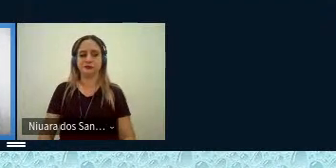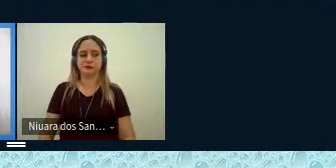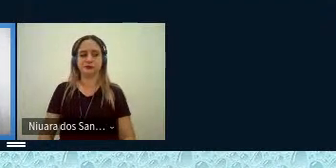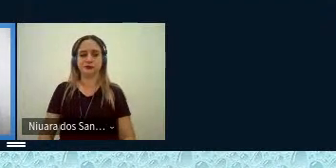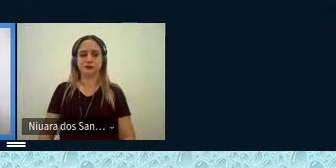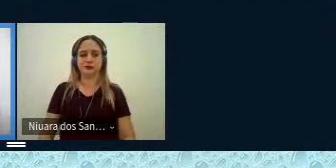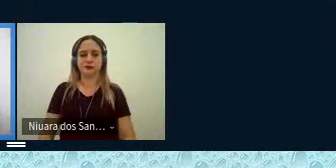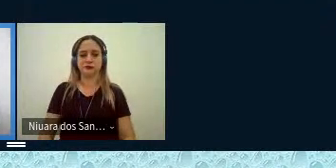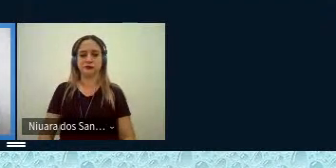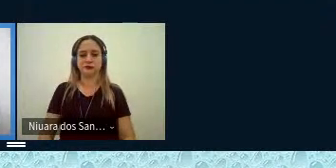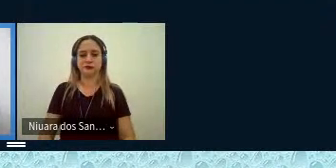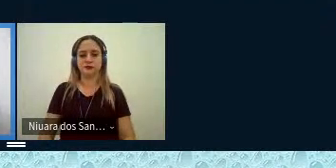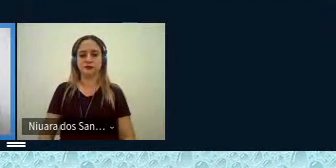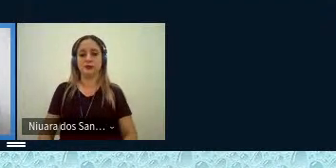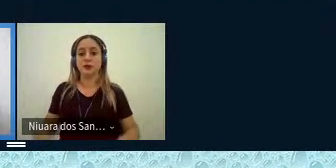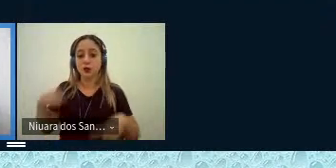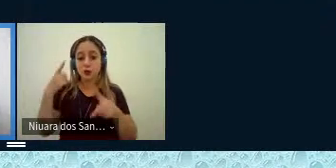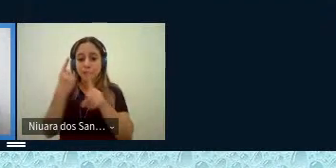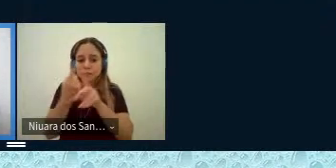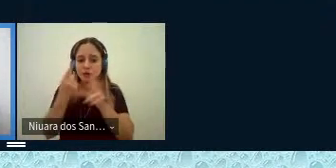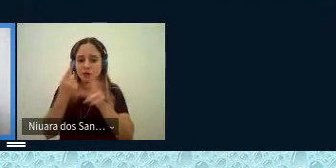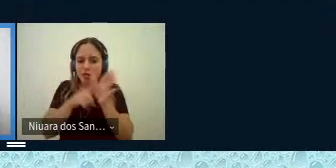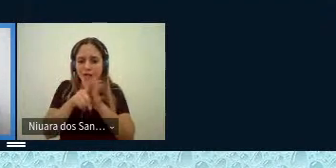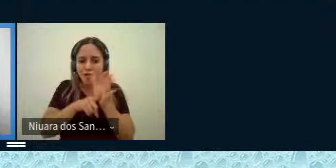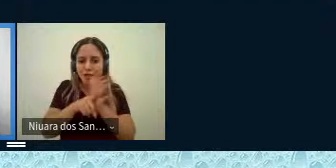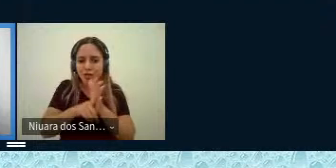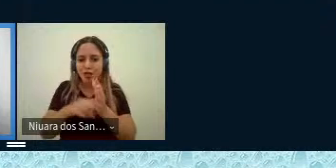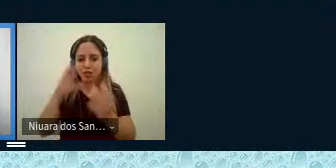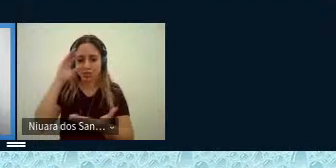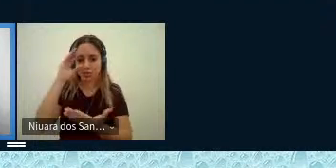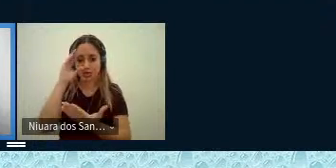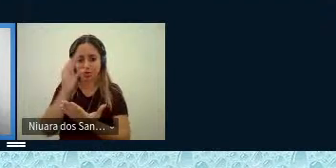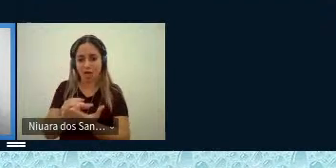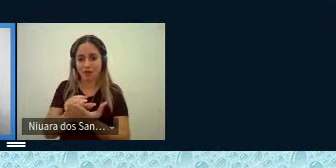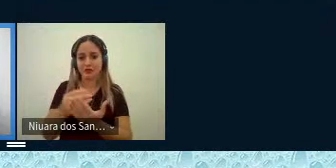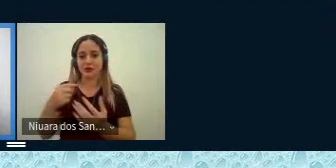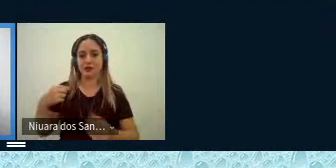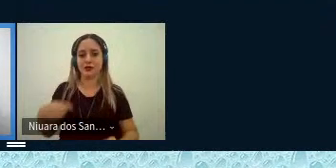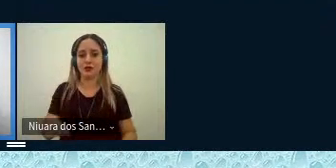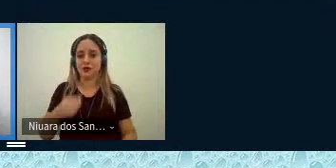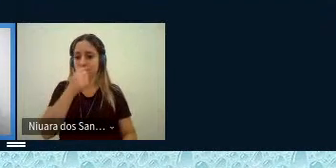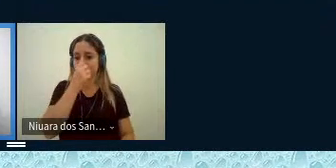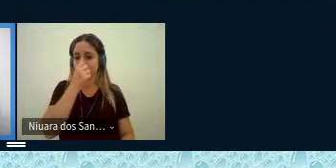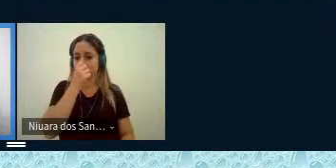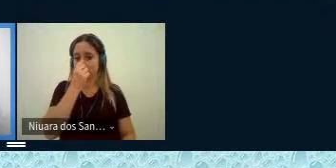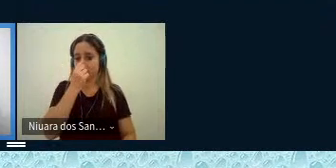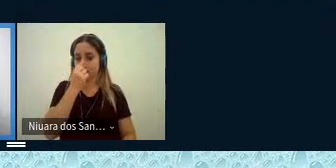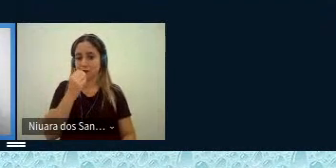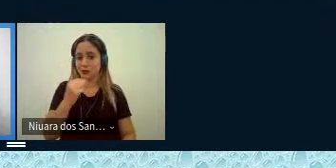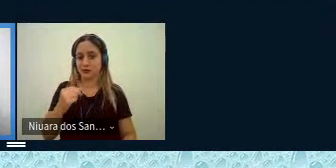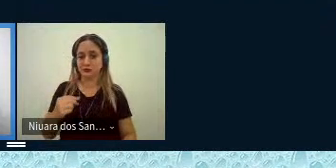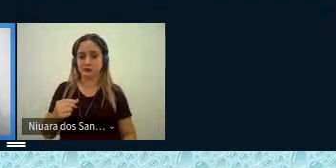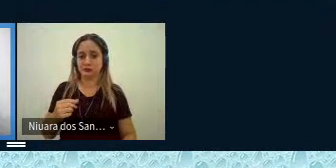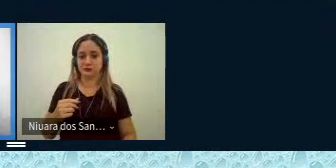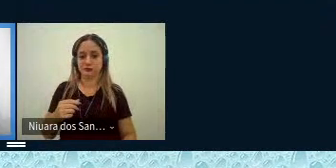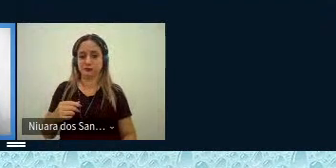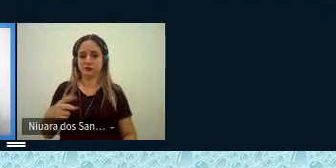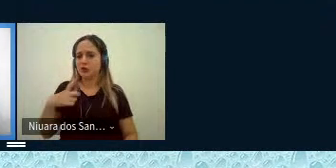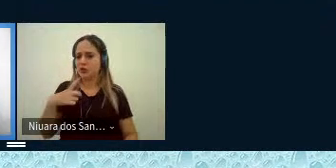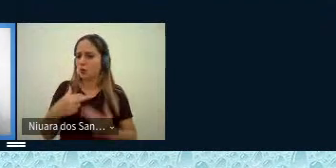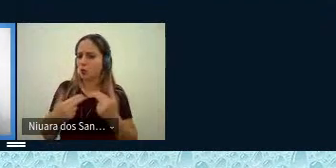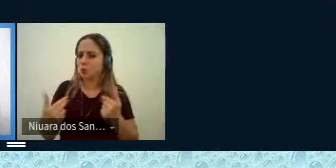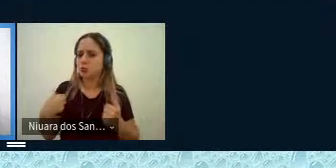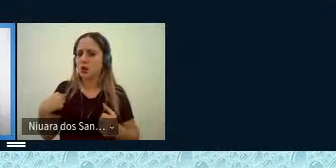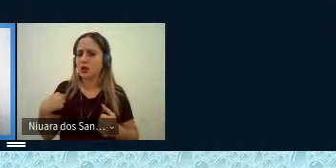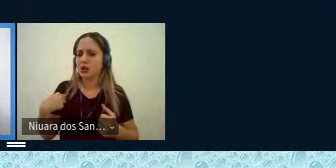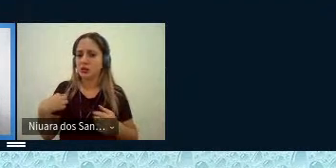Das descobertas da investigação da tese, eu descubro assim, você vai lendo, tem uma coisa que para mim